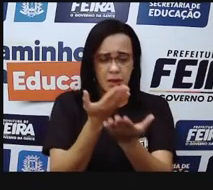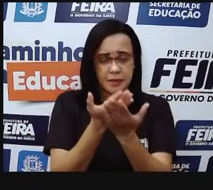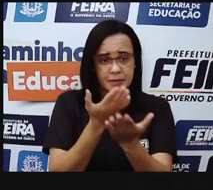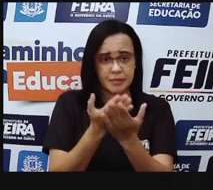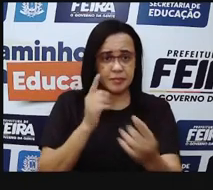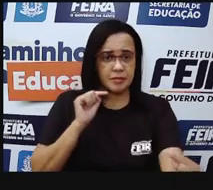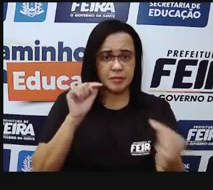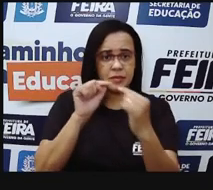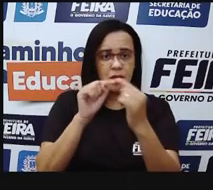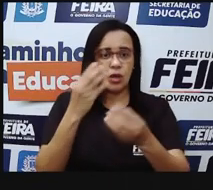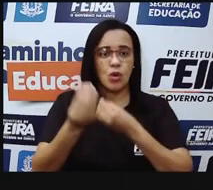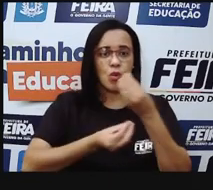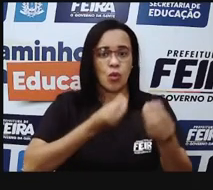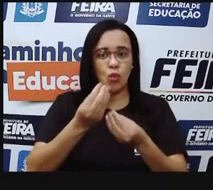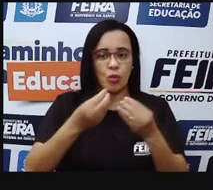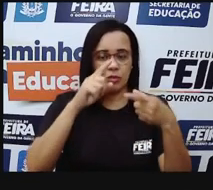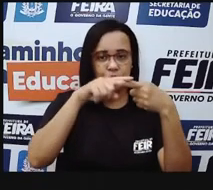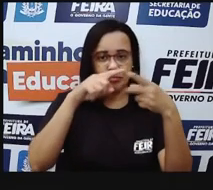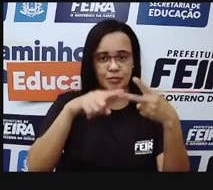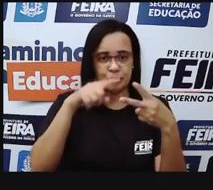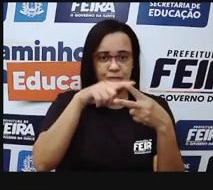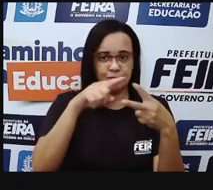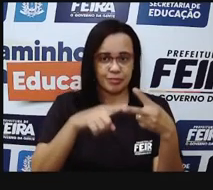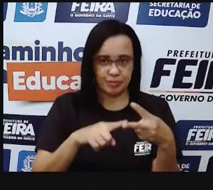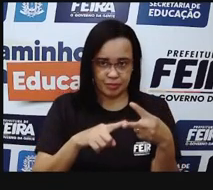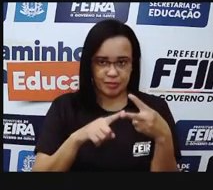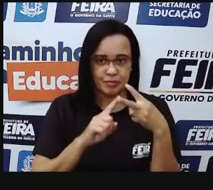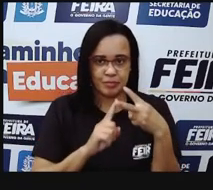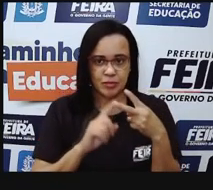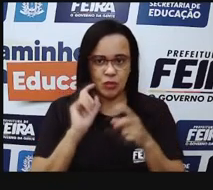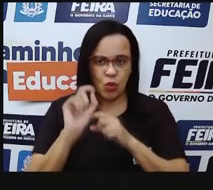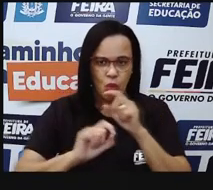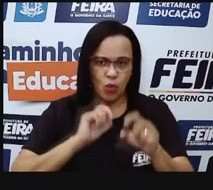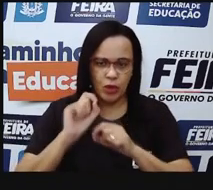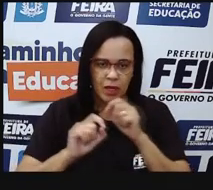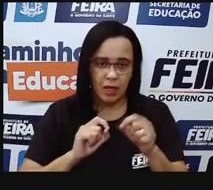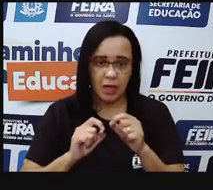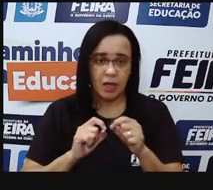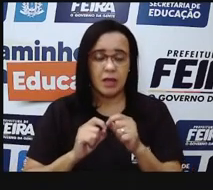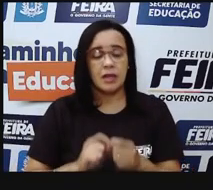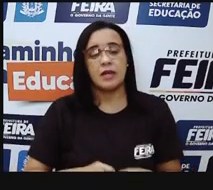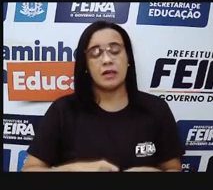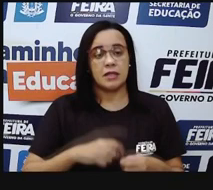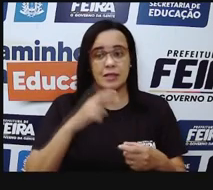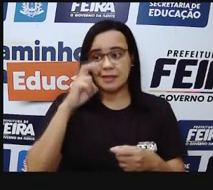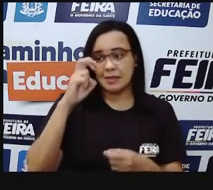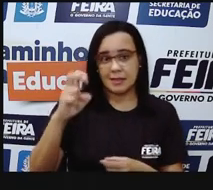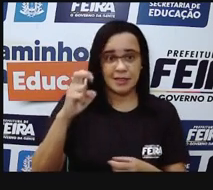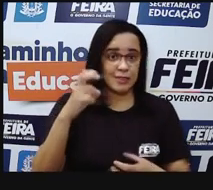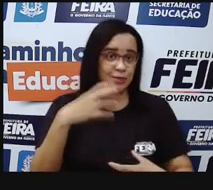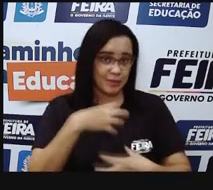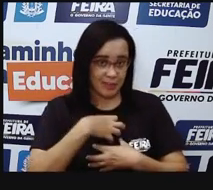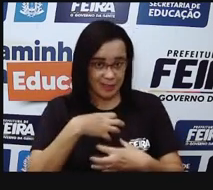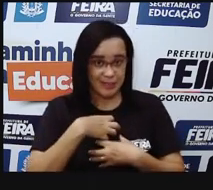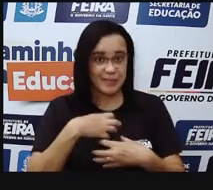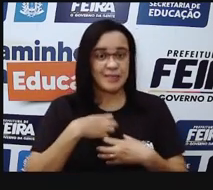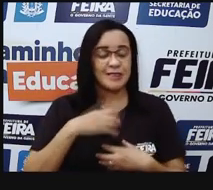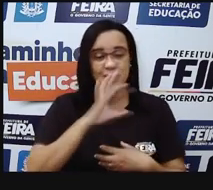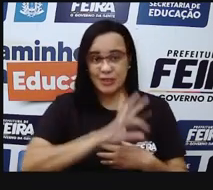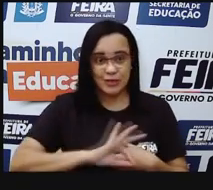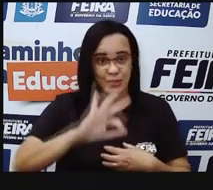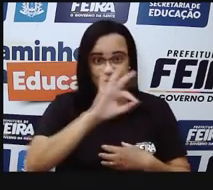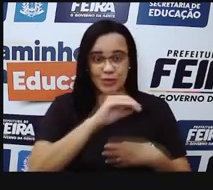de hoje? Somos dois. Identificar os órgãos, olhos, nariz, ouvidos, pele e língua,